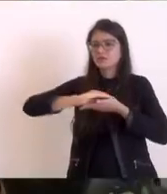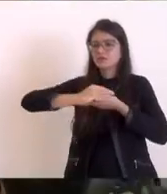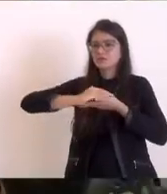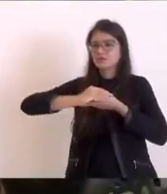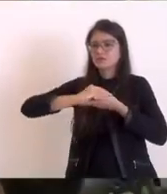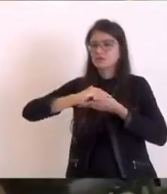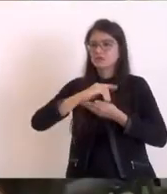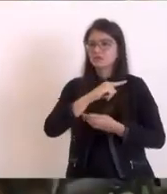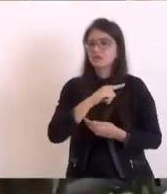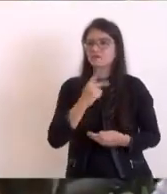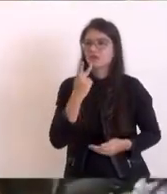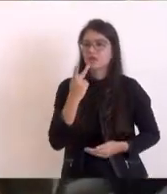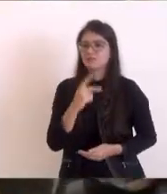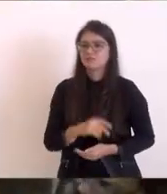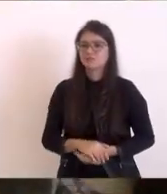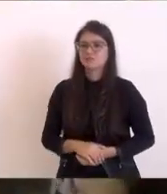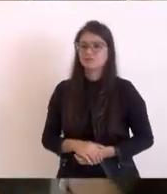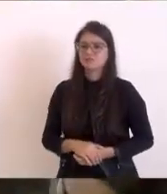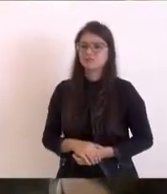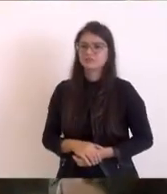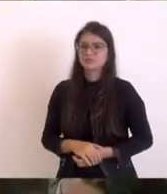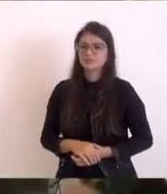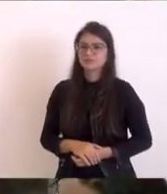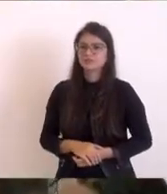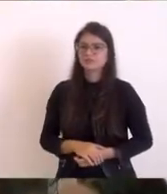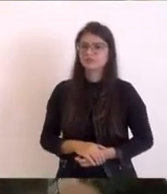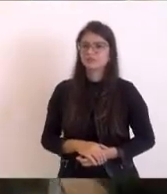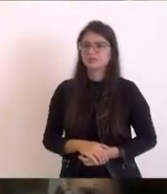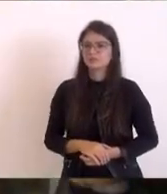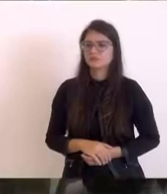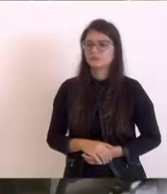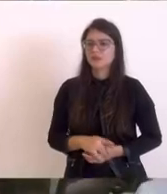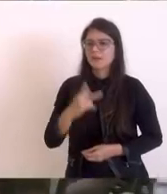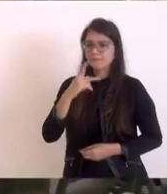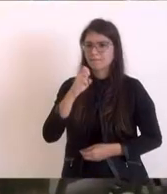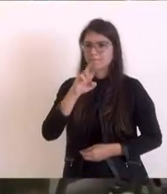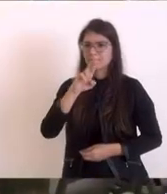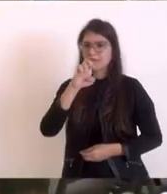Segue aqui. Eu, o Pérez.